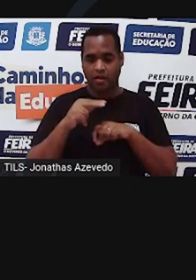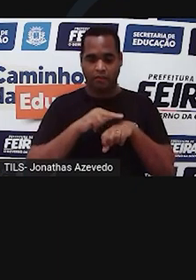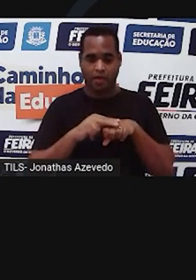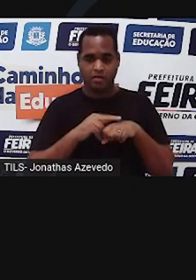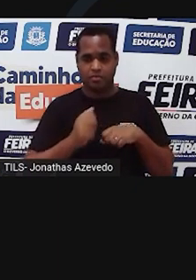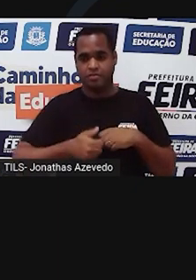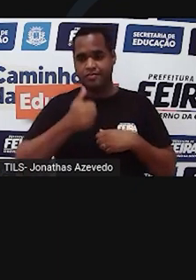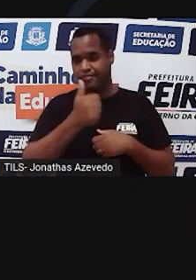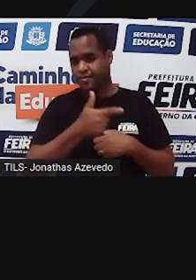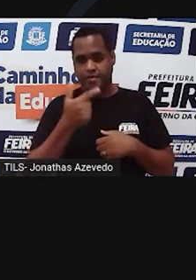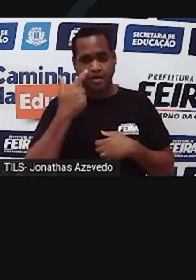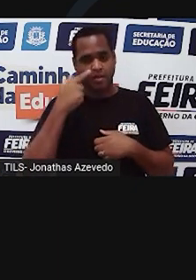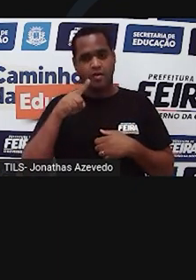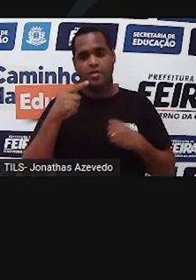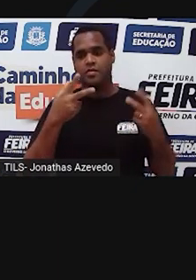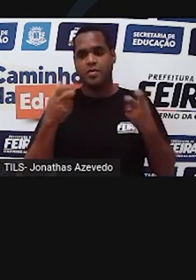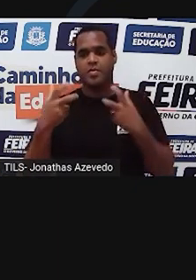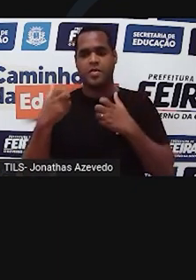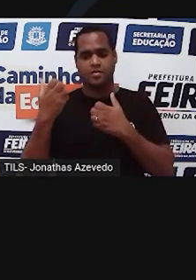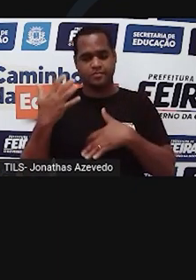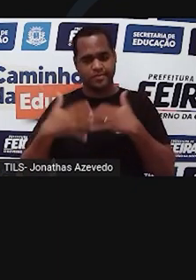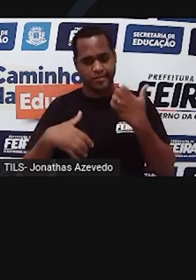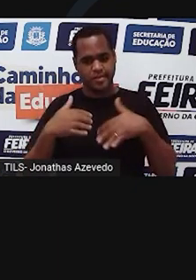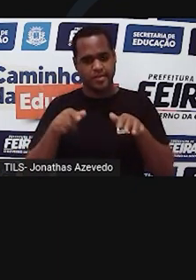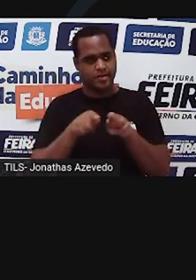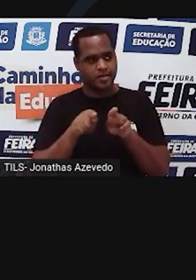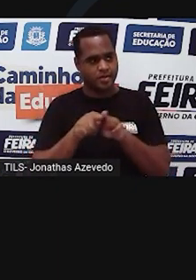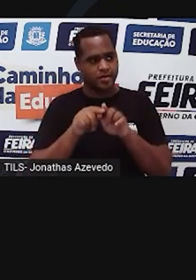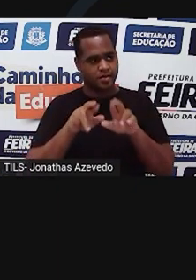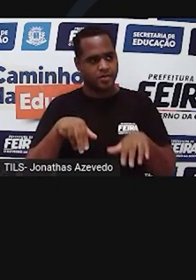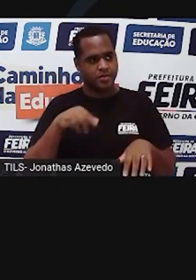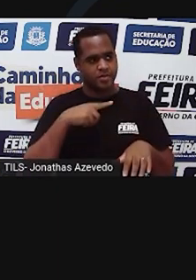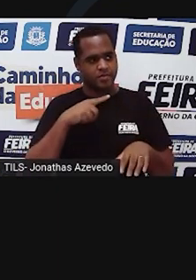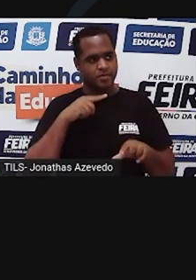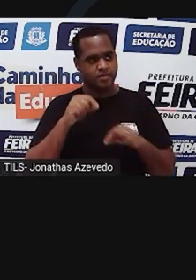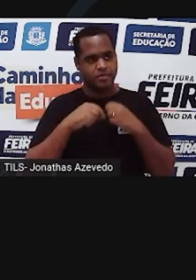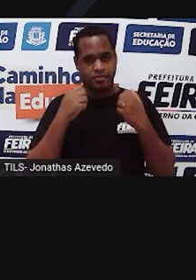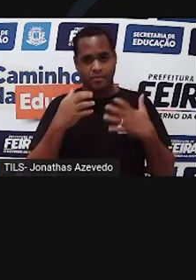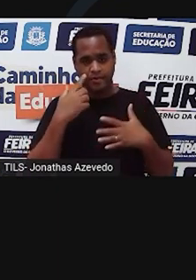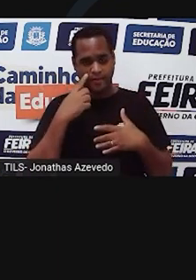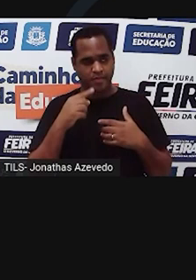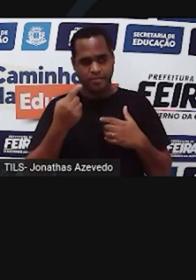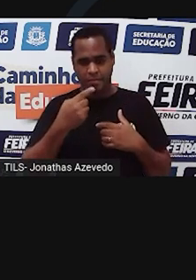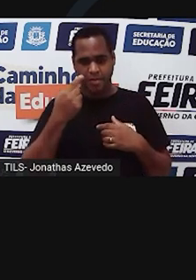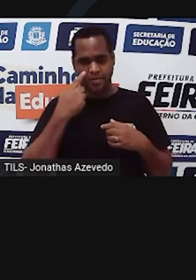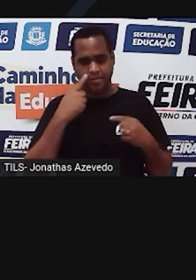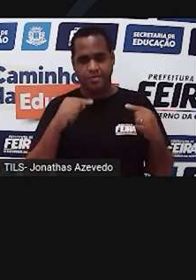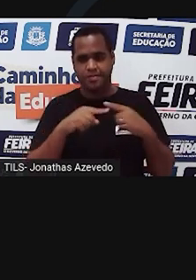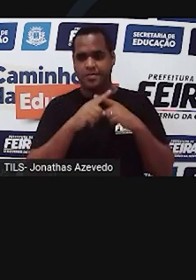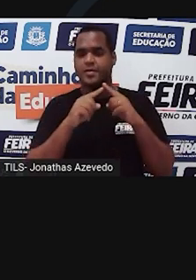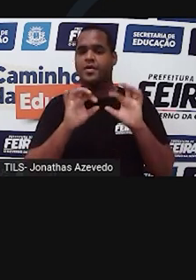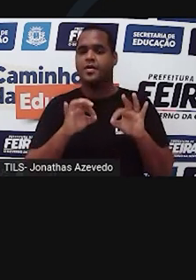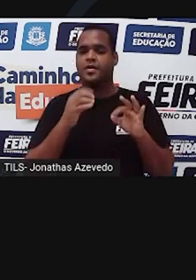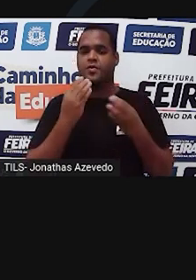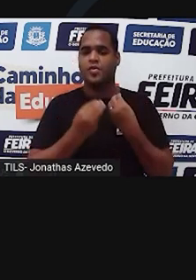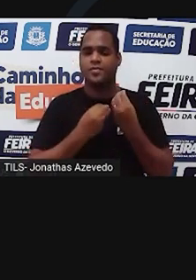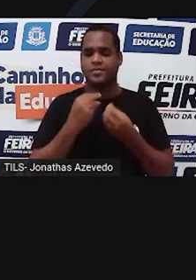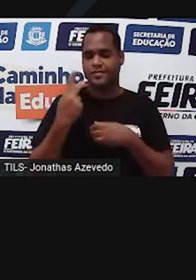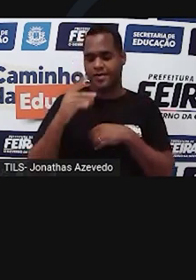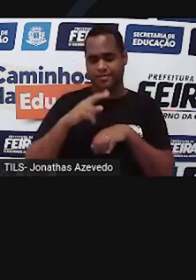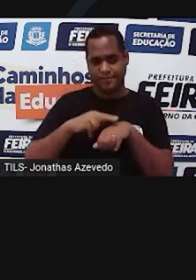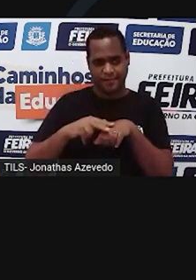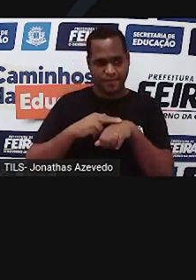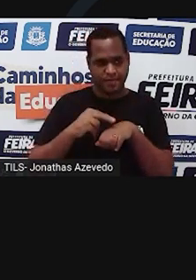Podemos perceber também que as ervilhas amarelas que surgiram do primeiro cruzamento carregam os genes para a cor verde, pois